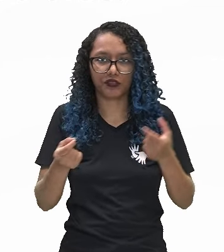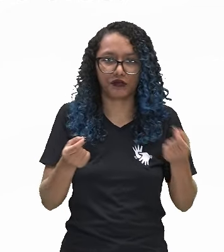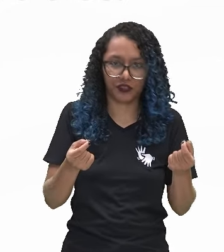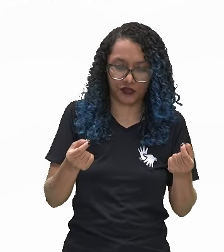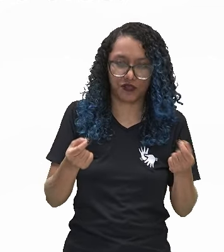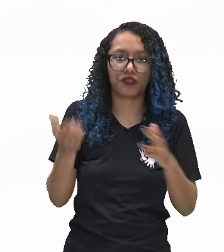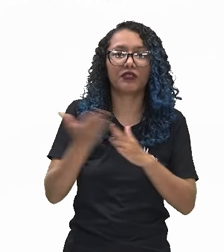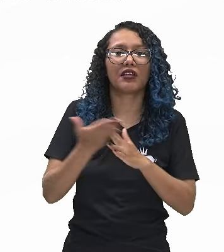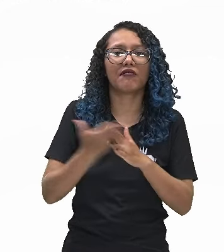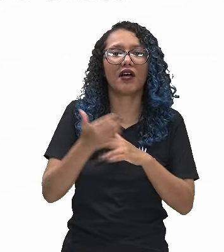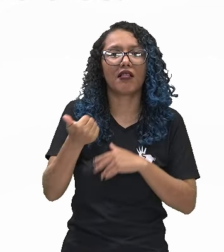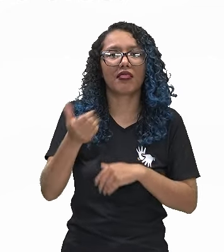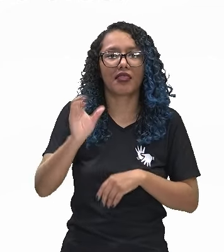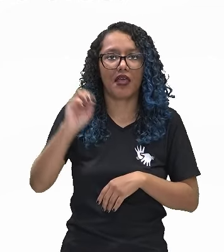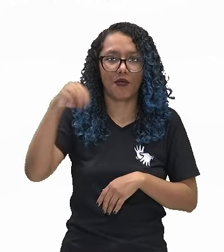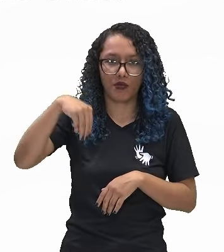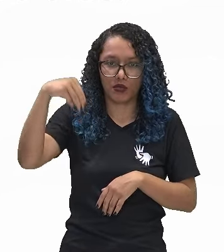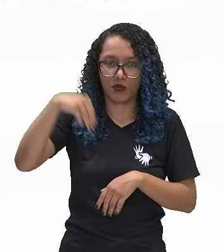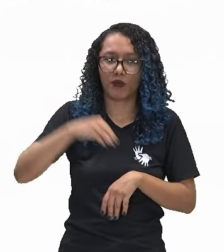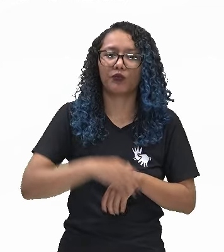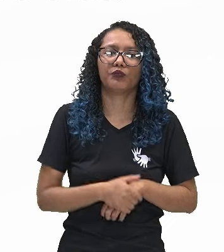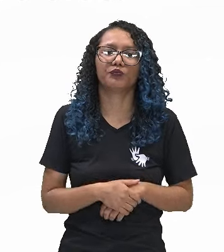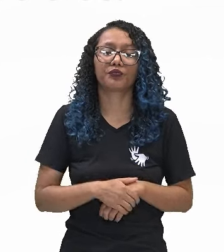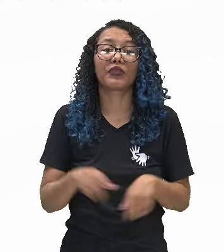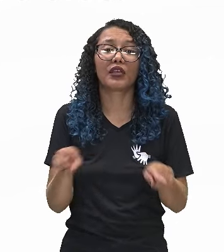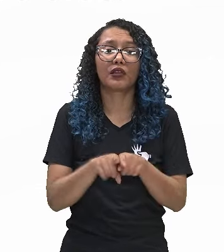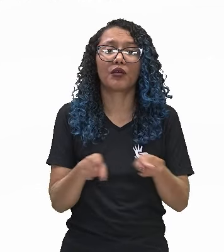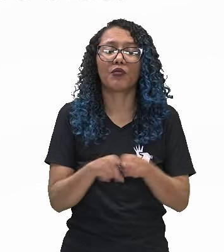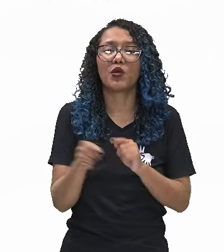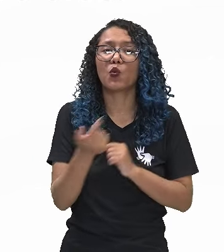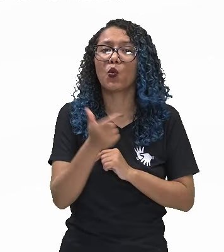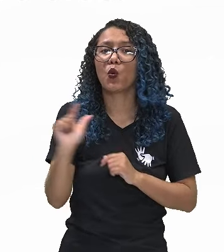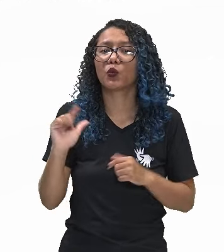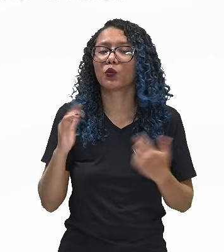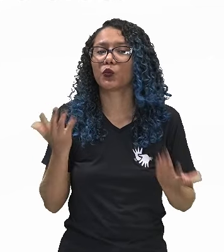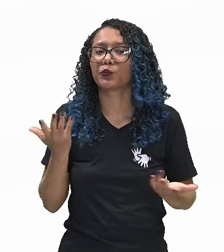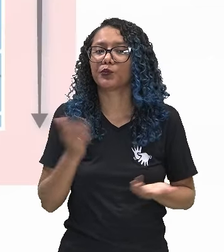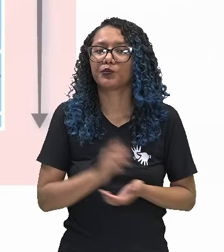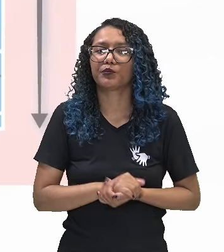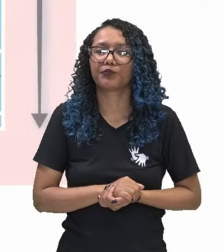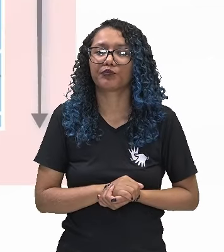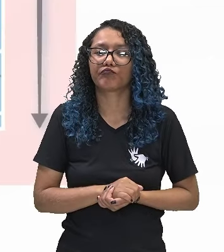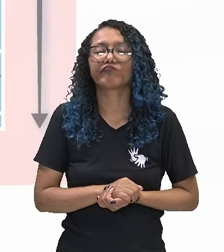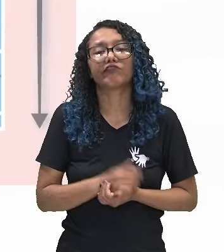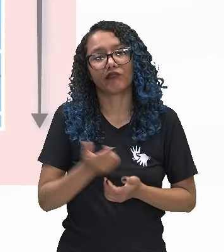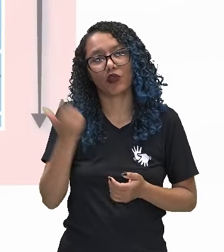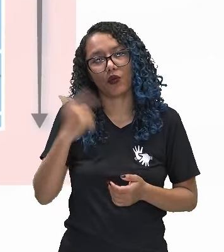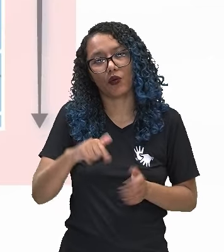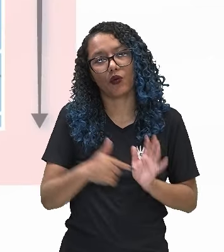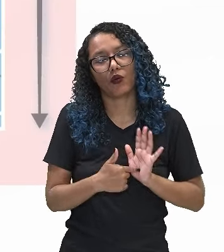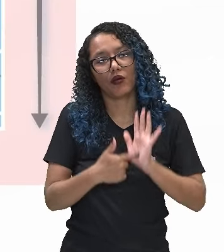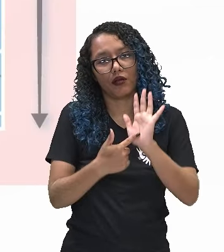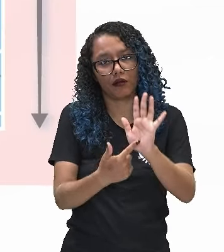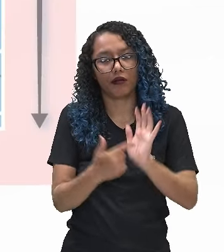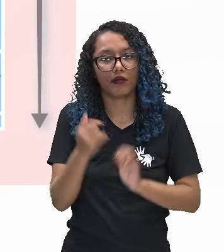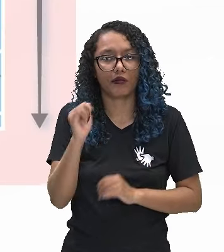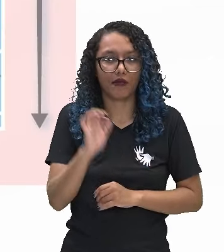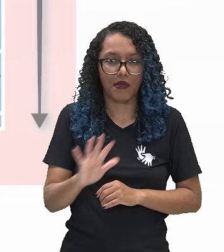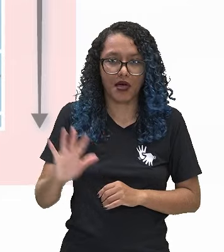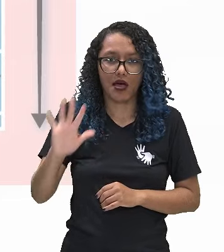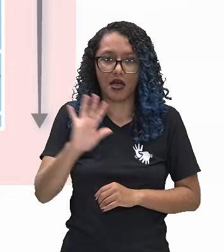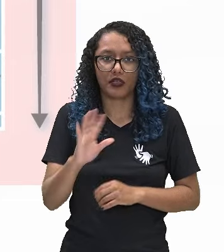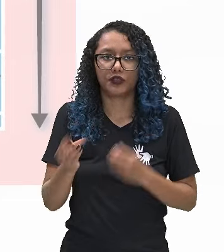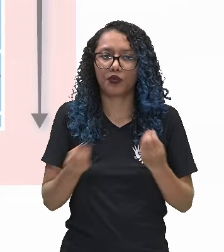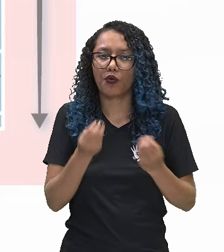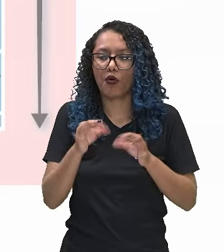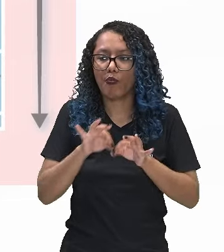minutos entre eles. E em seguida, nós vimos também a área, as dimensões oficiais da